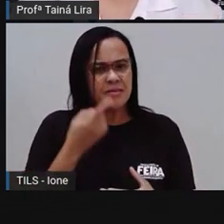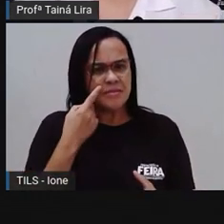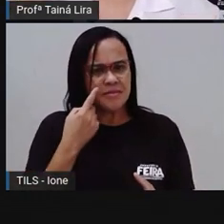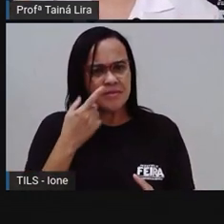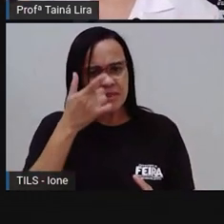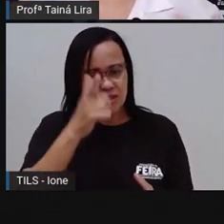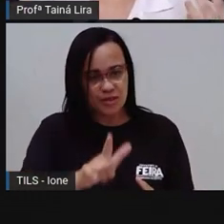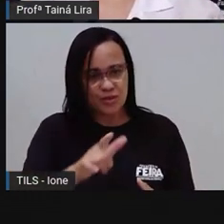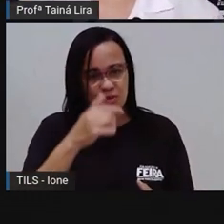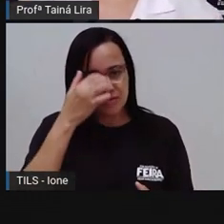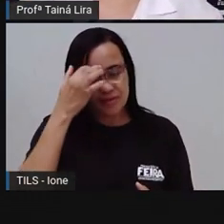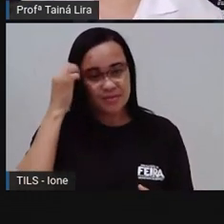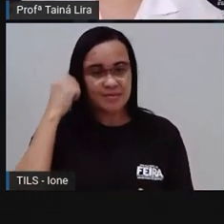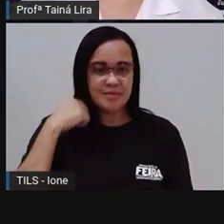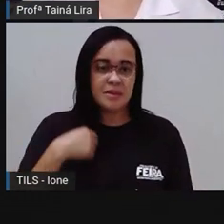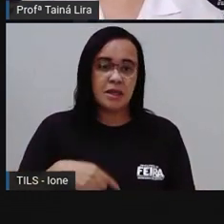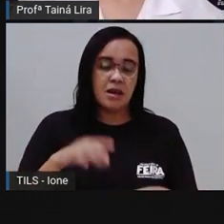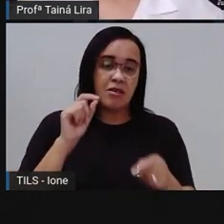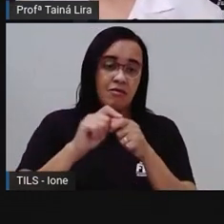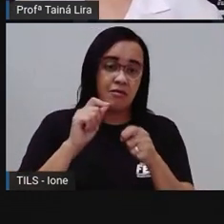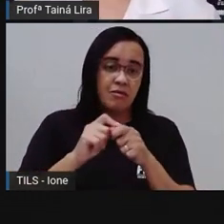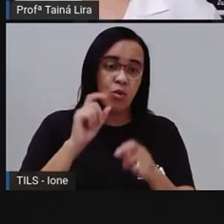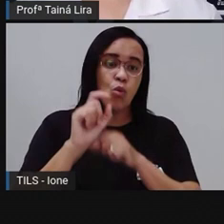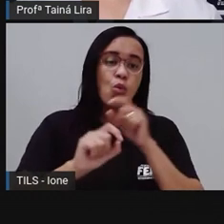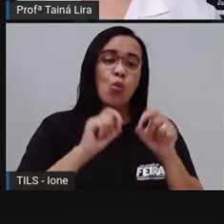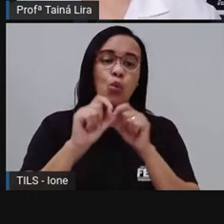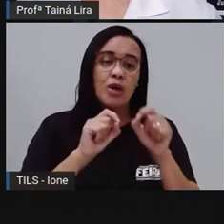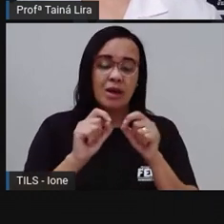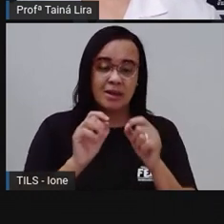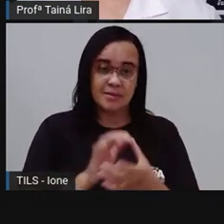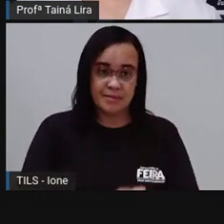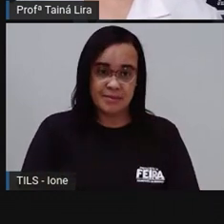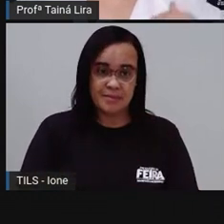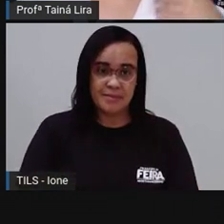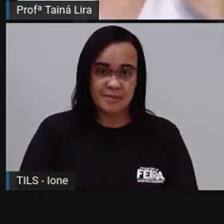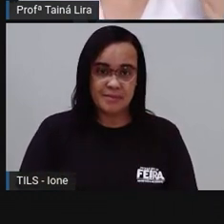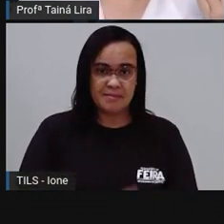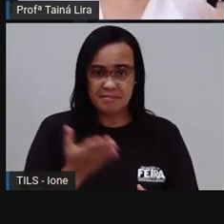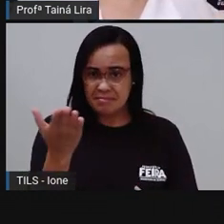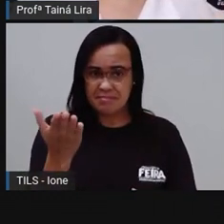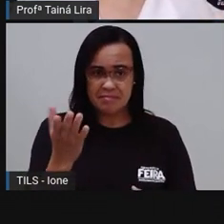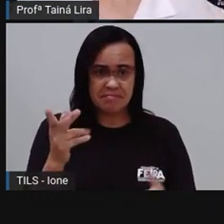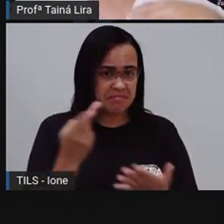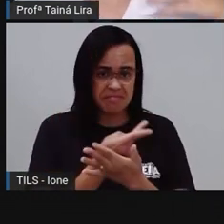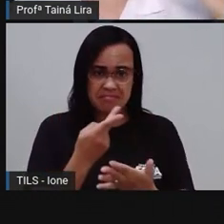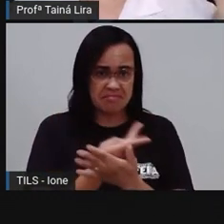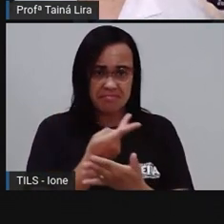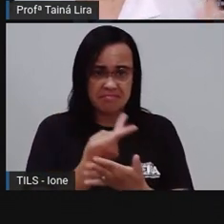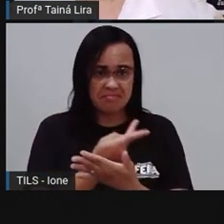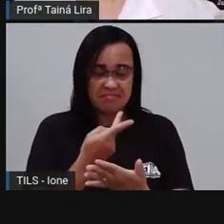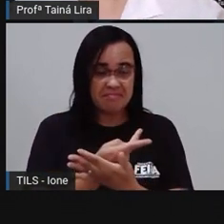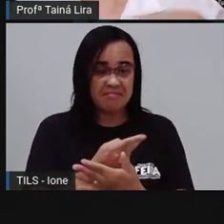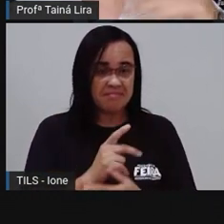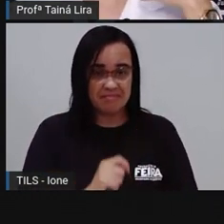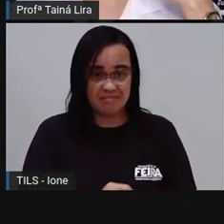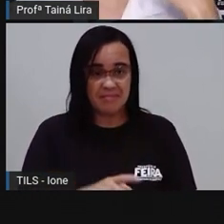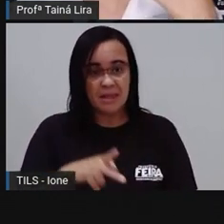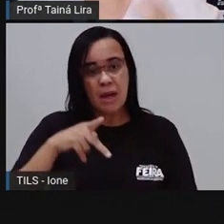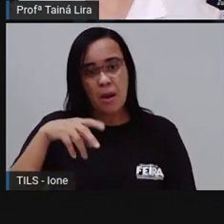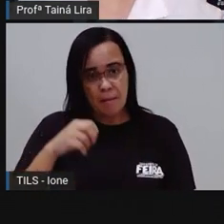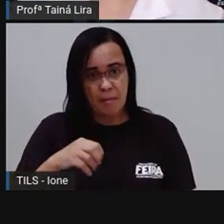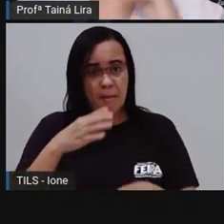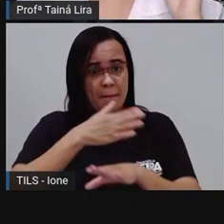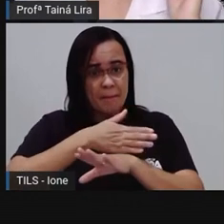o que será que eu tenho que fazer. Já que não é isso aqui, né? Já que não é colocar o fermento em pó, levar